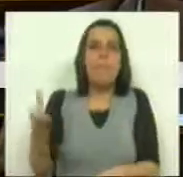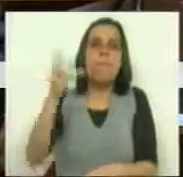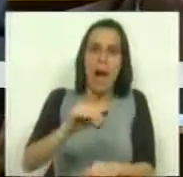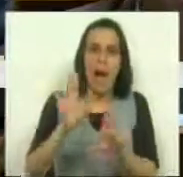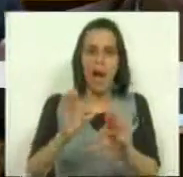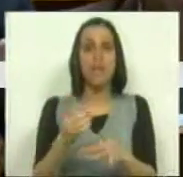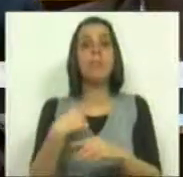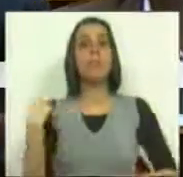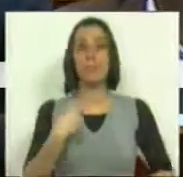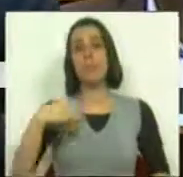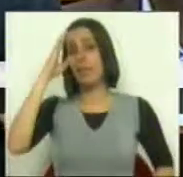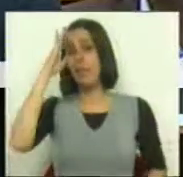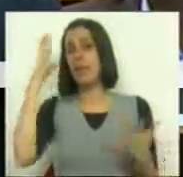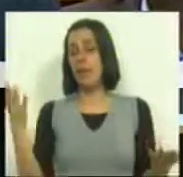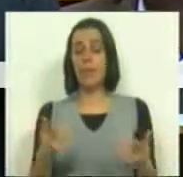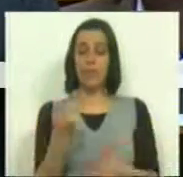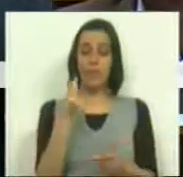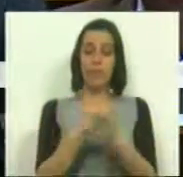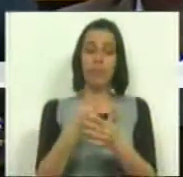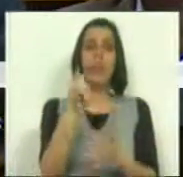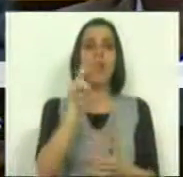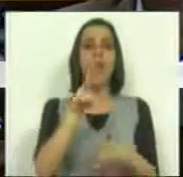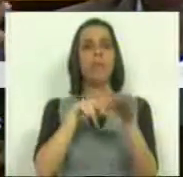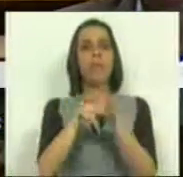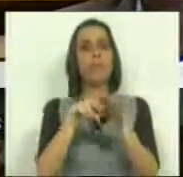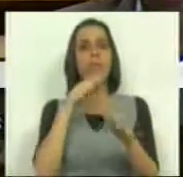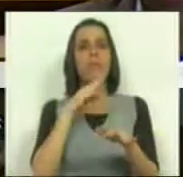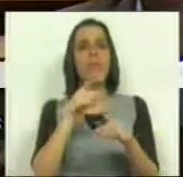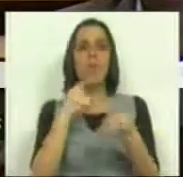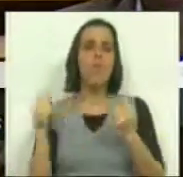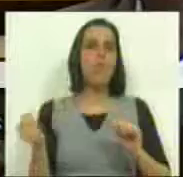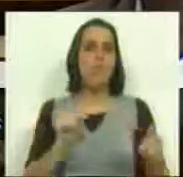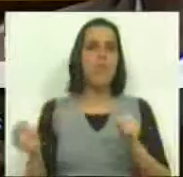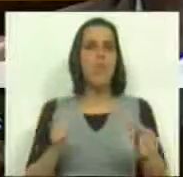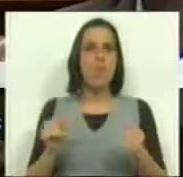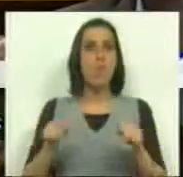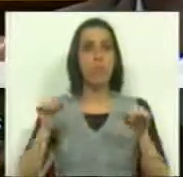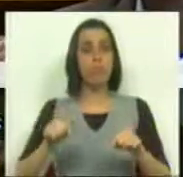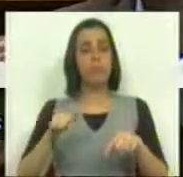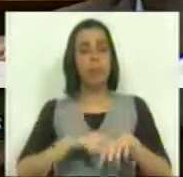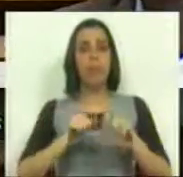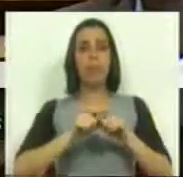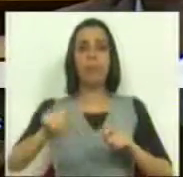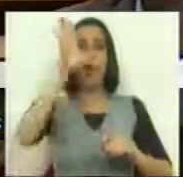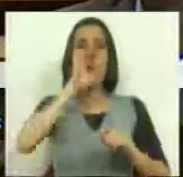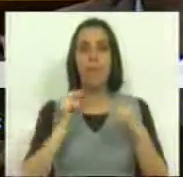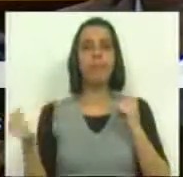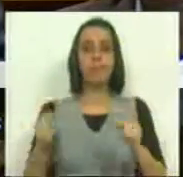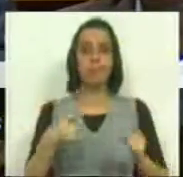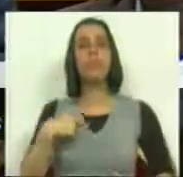longe. Como sabemos, a questão das taxas moderadoras tem sido muito debatida nesta sessão legislativa.